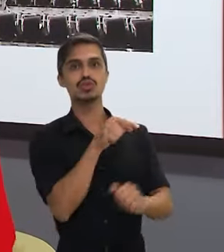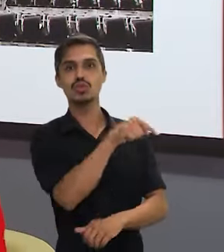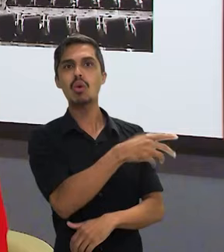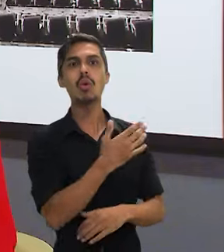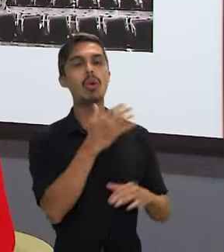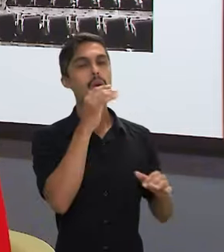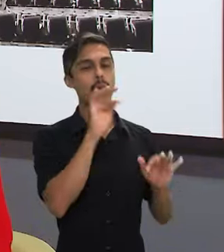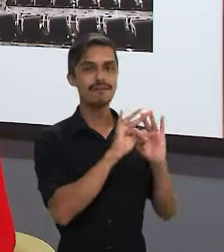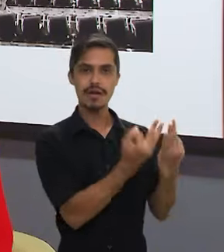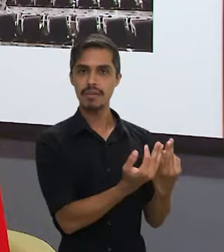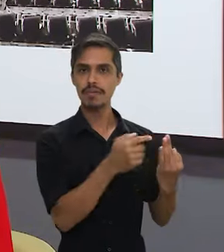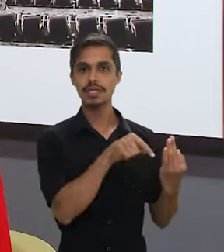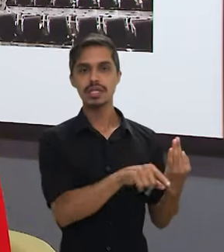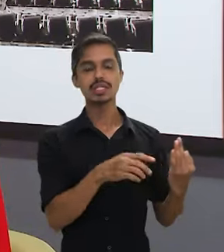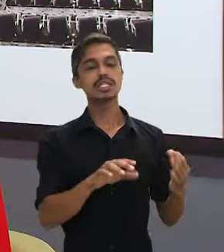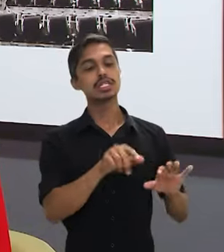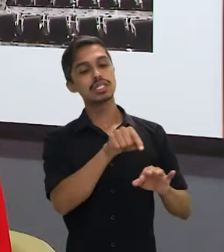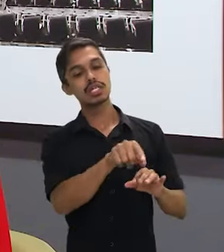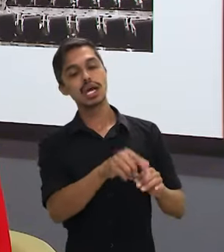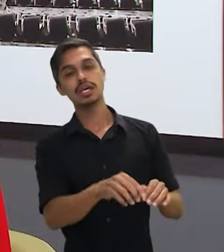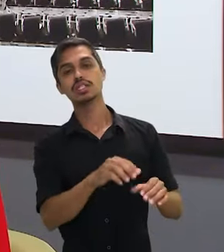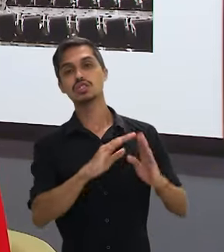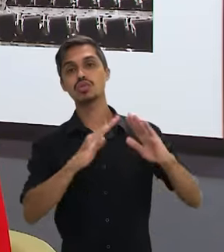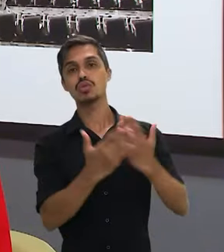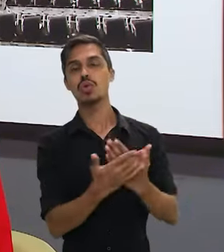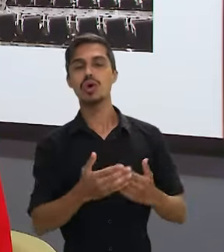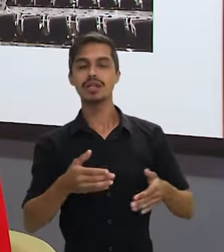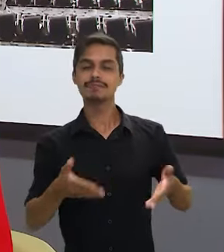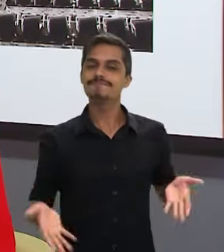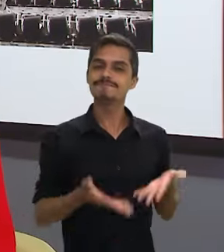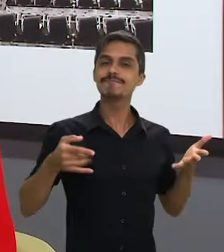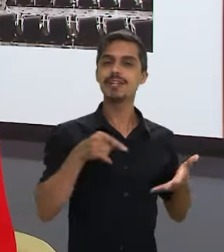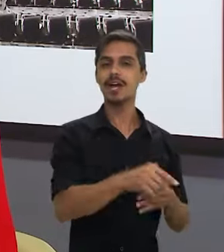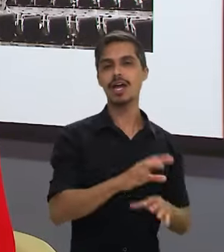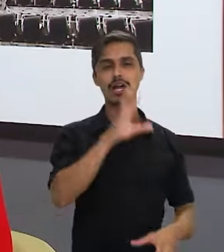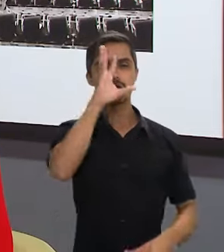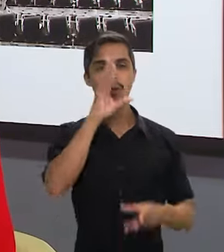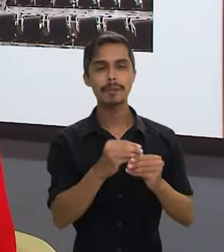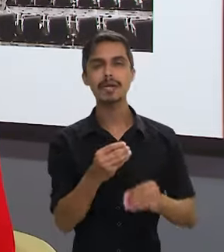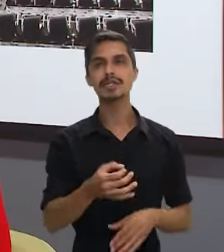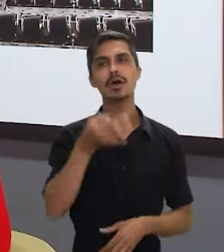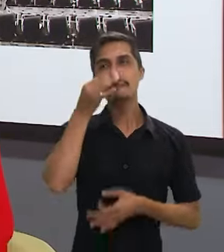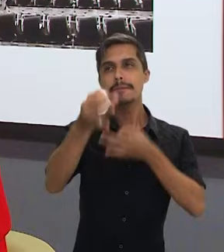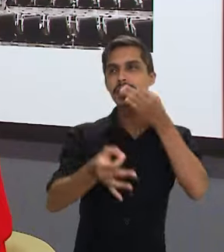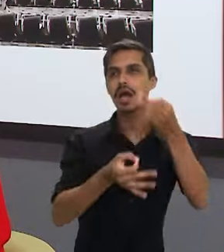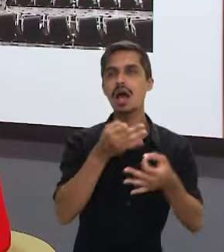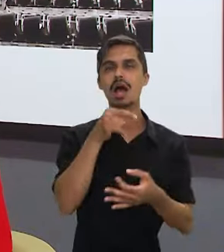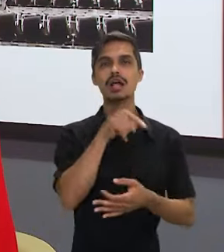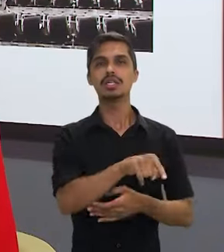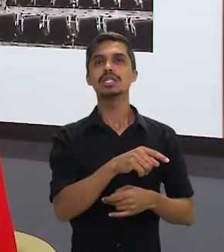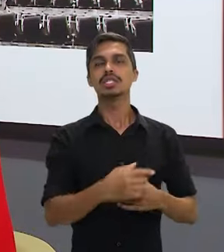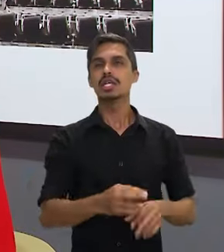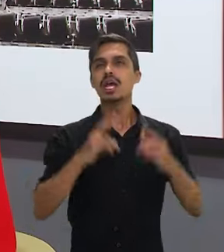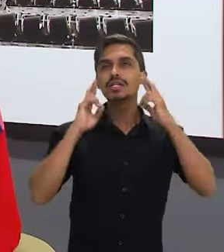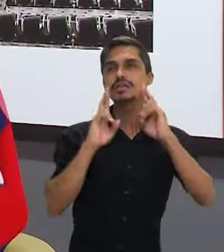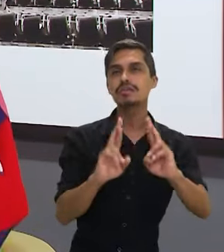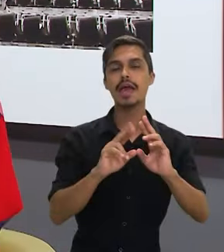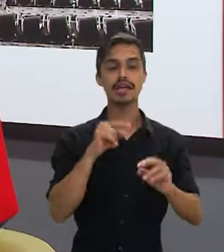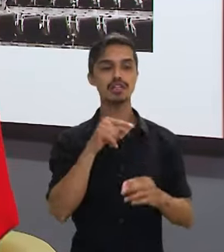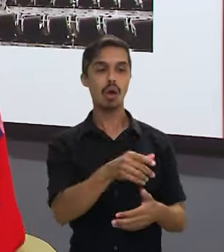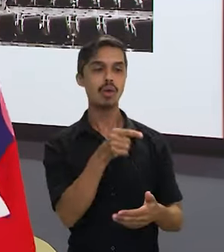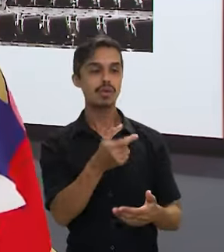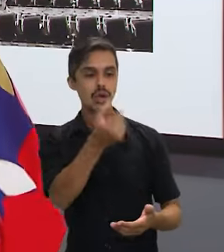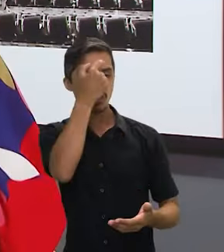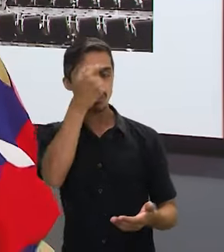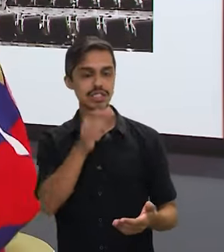mas a escola, ela é primordial para que a gente possa, cada vez mais, trabalhando na criança, o senso crítico, o senso de respeito, o